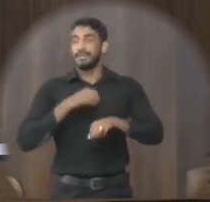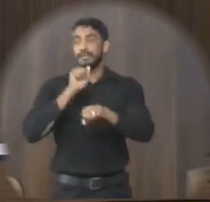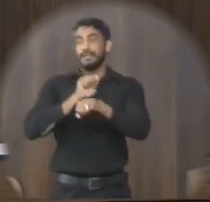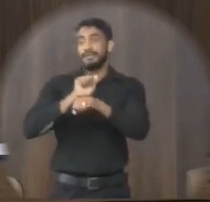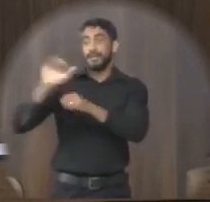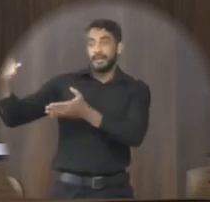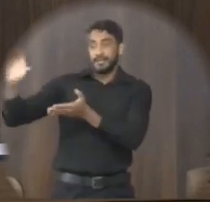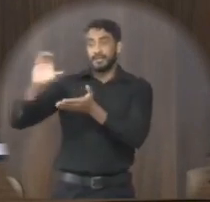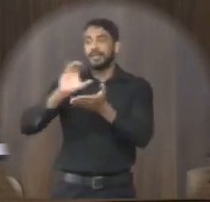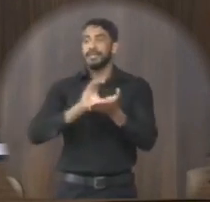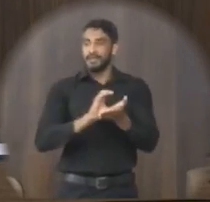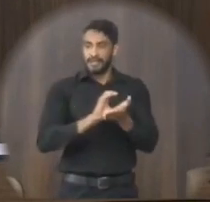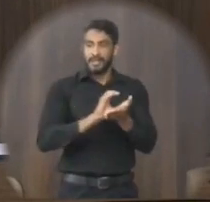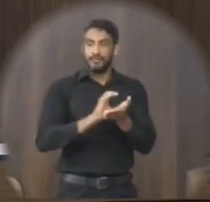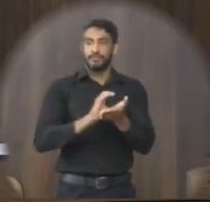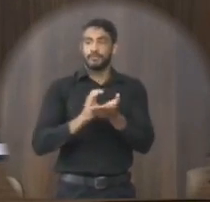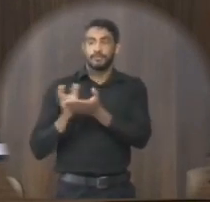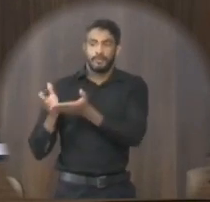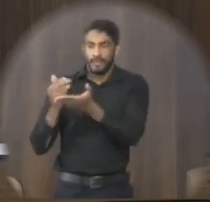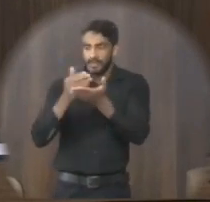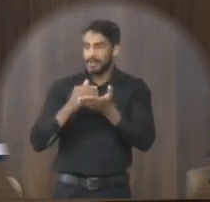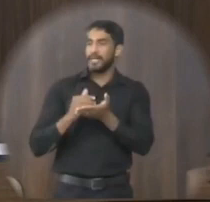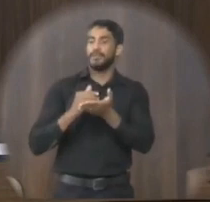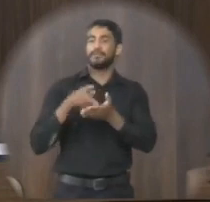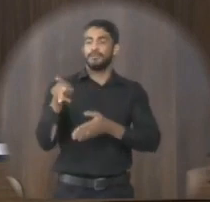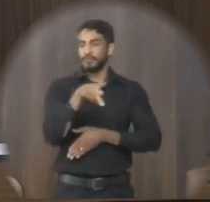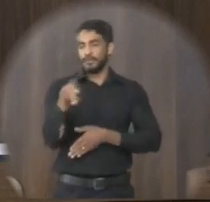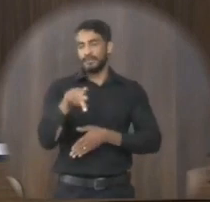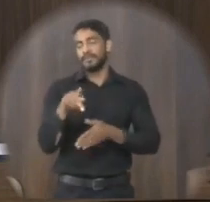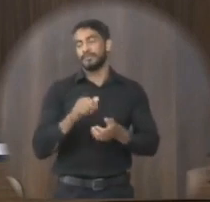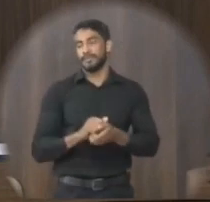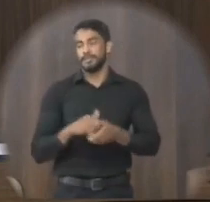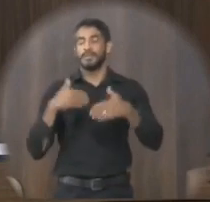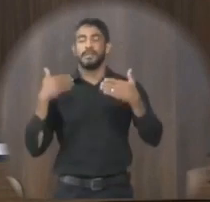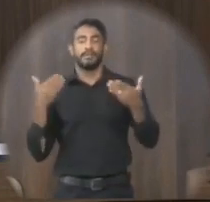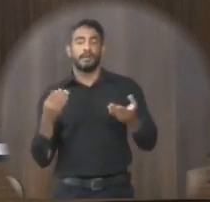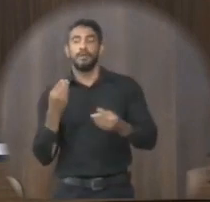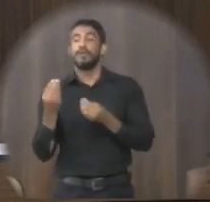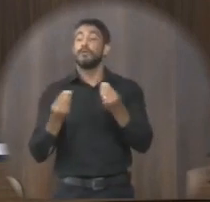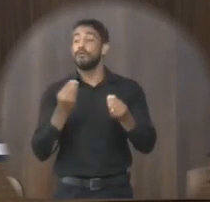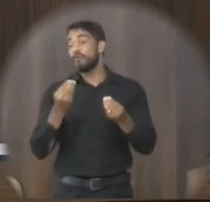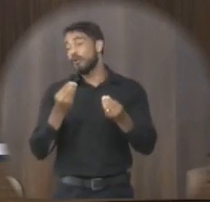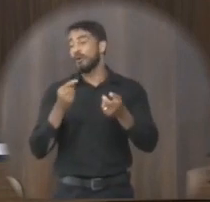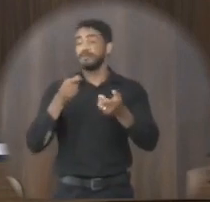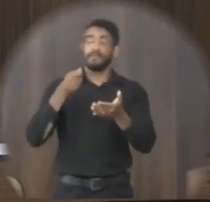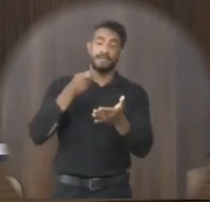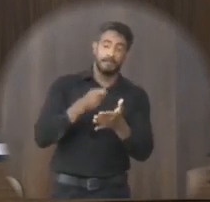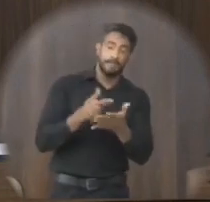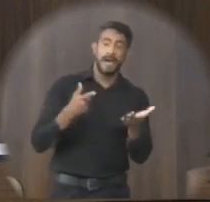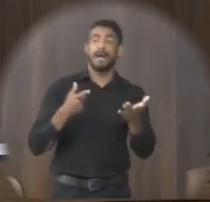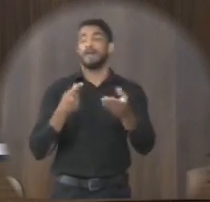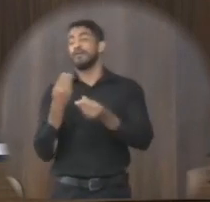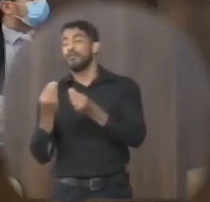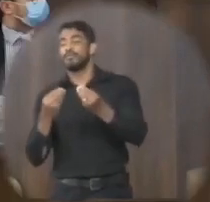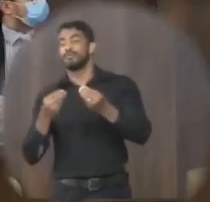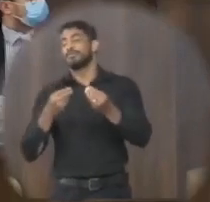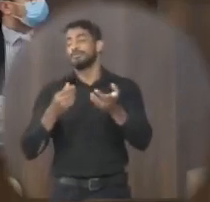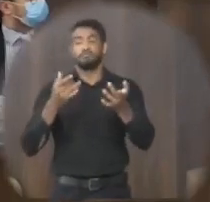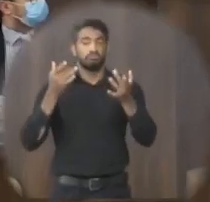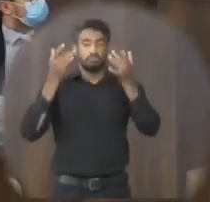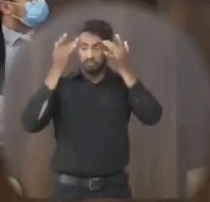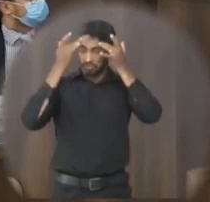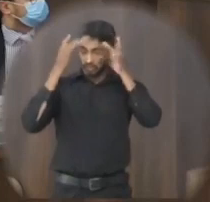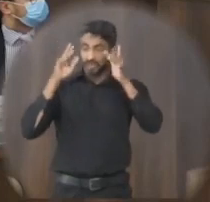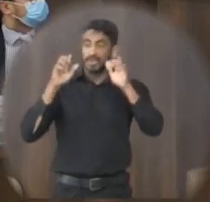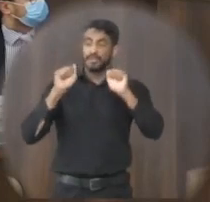recurso se posso dizer esse rateio com os professores a forma que vai ser colocado a forma que vai ser rateado nem